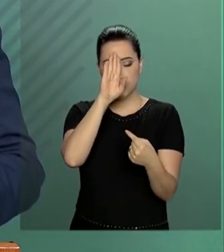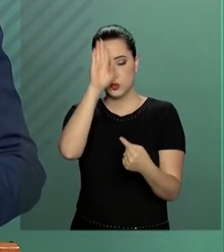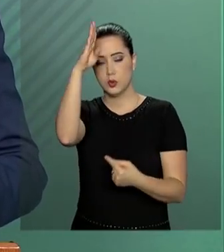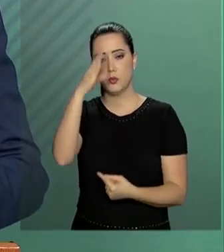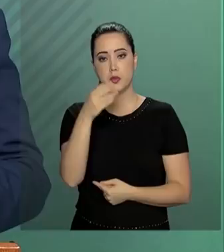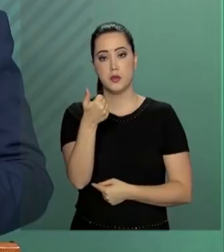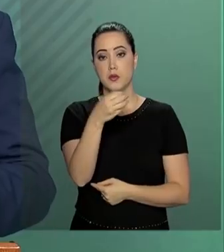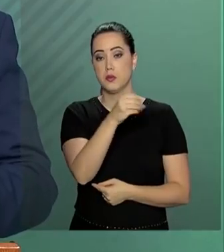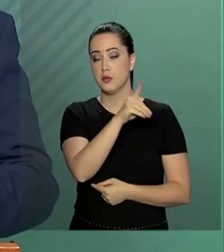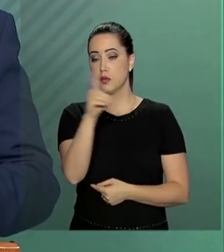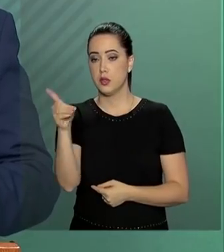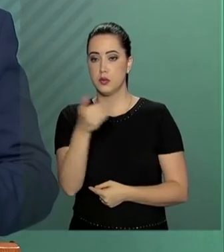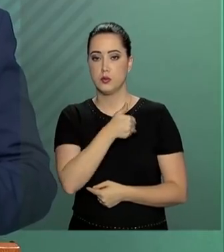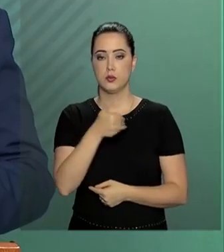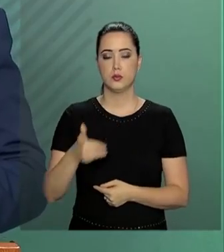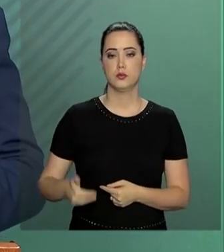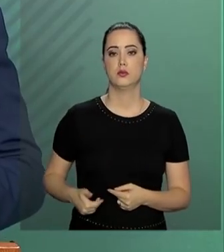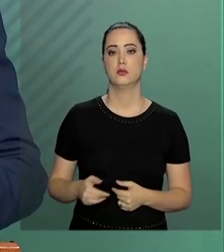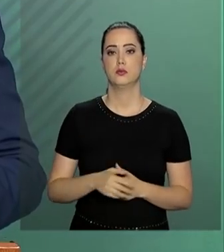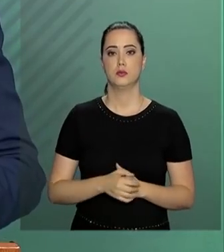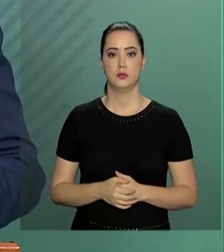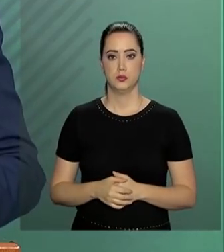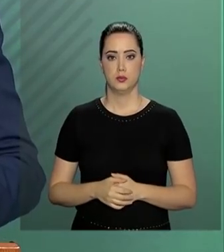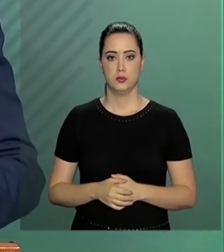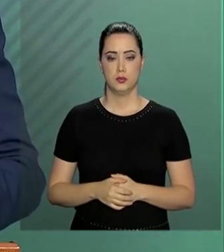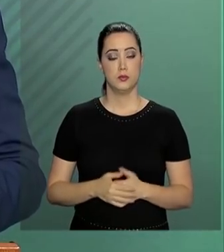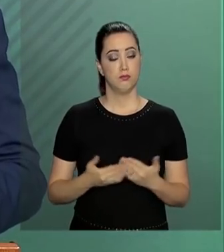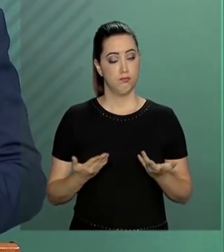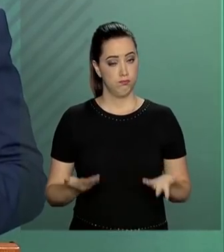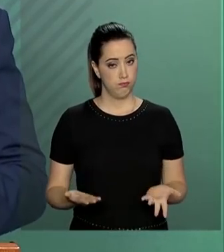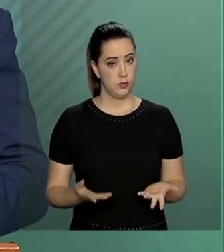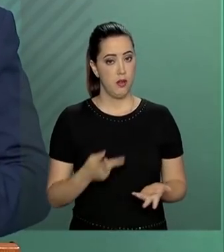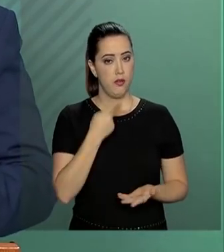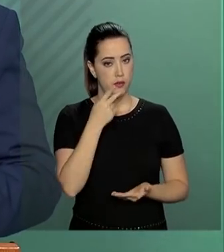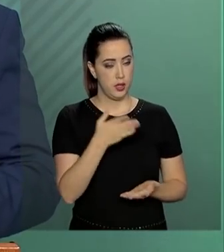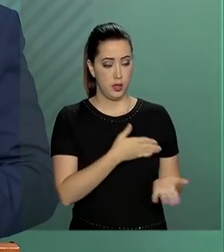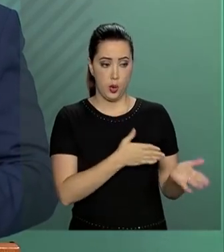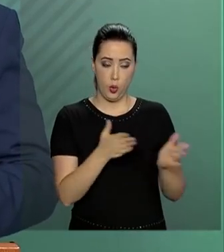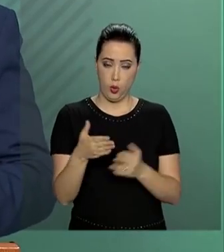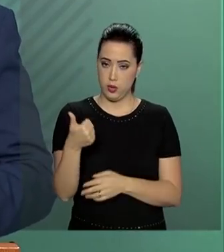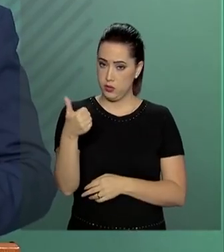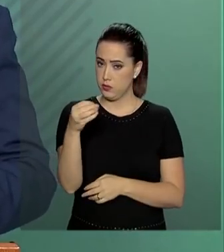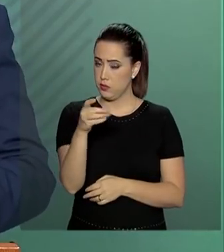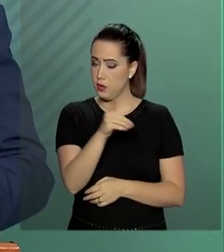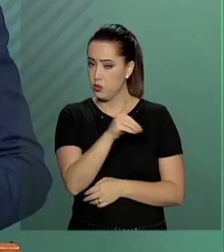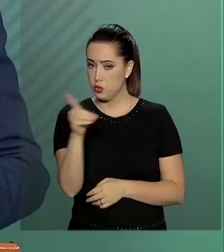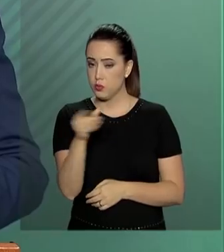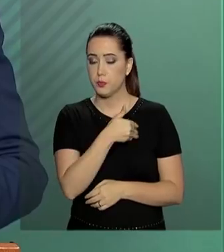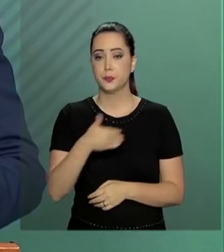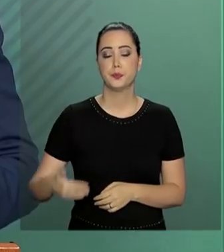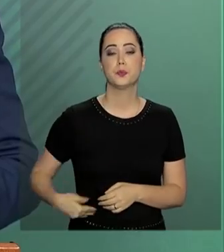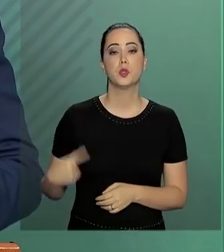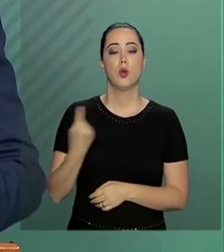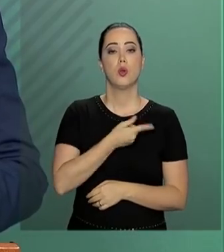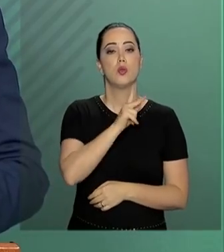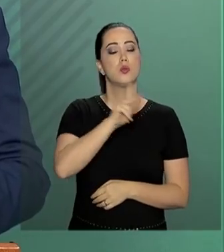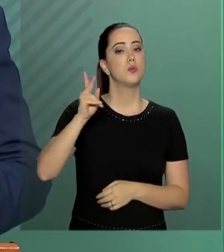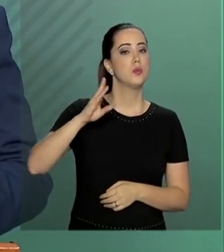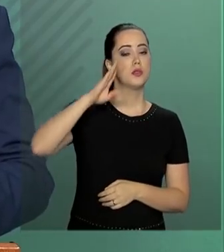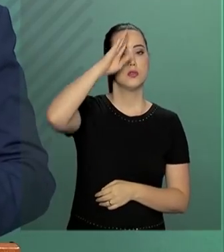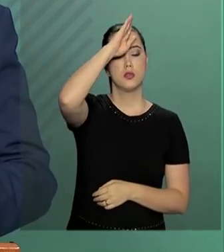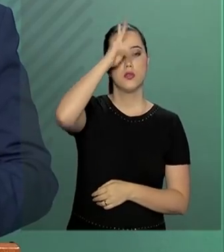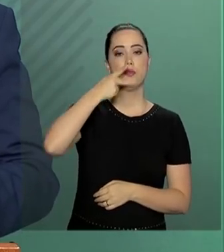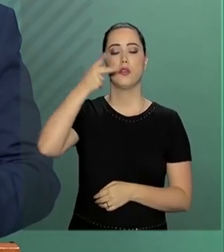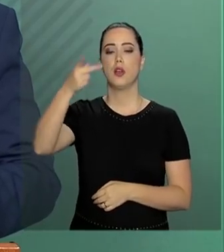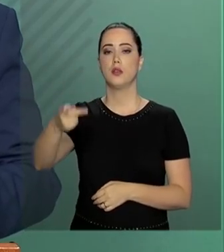dos 100 primeiros dias de governo. Falando dos 100 primeiros dias de governo, o nosso presidente gostaria